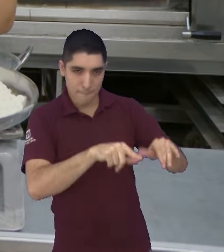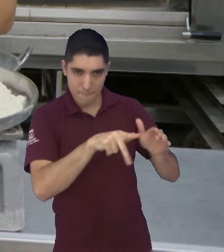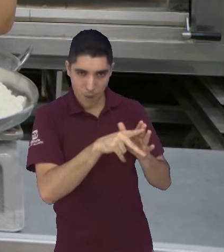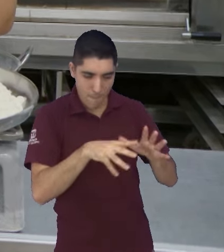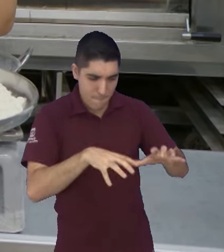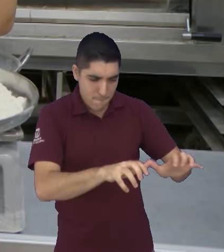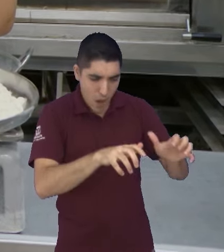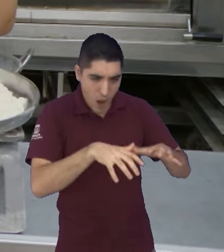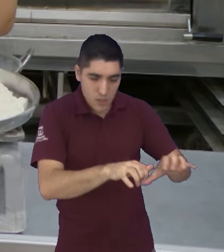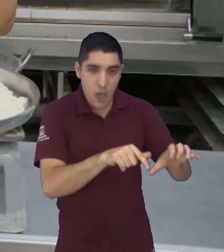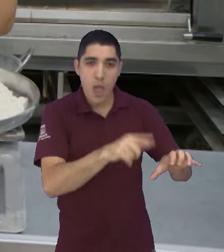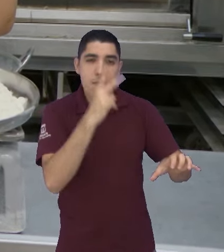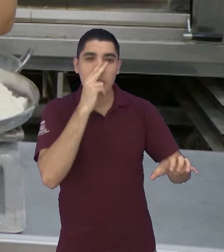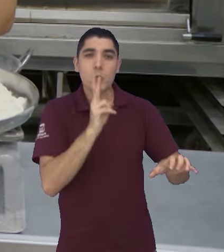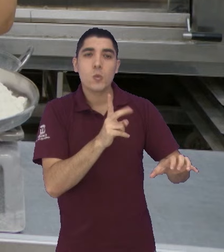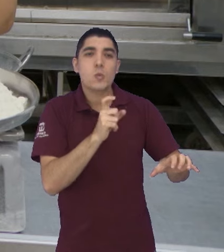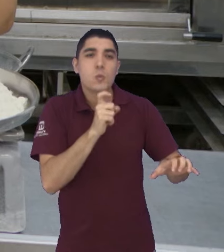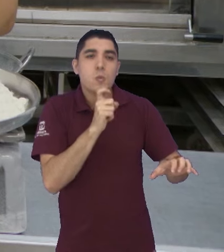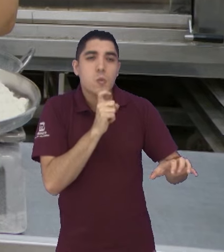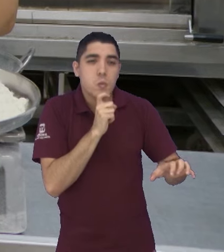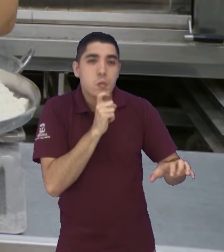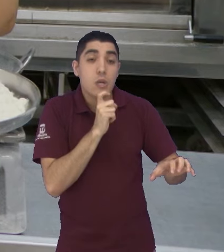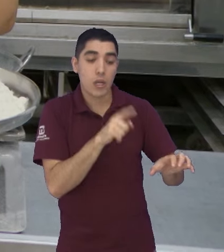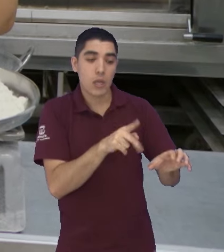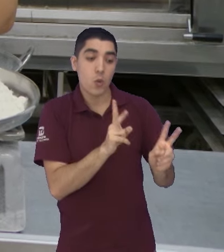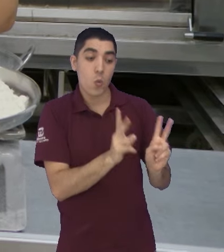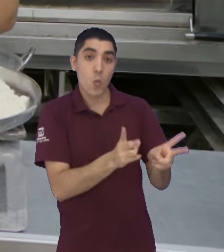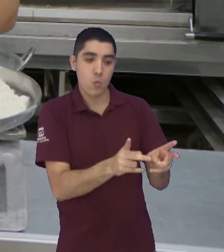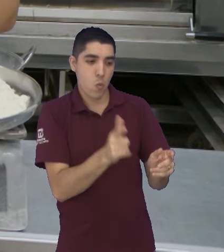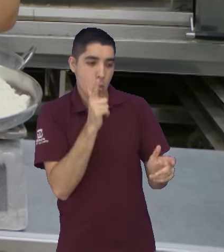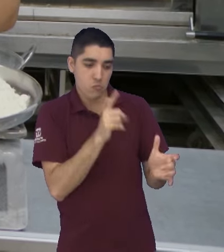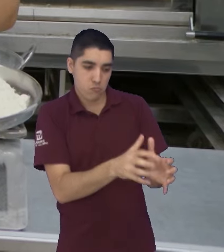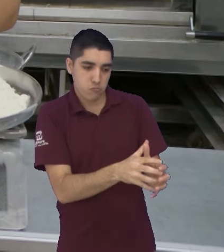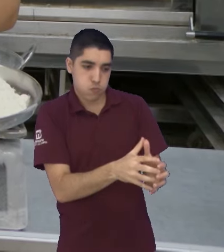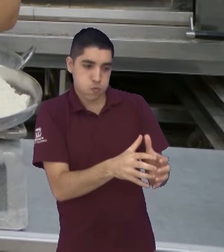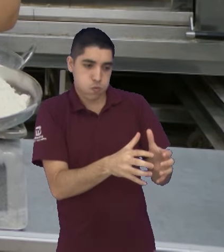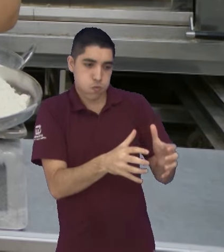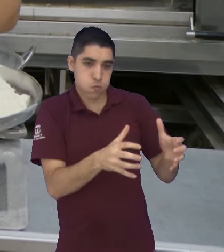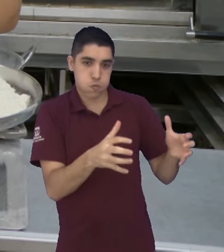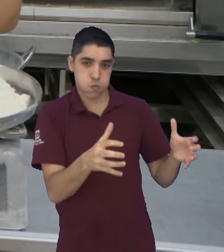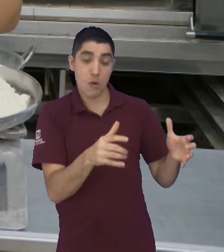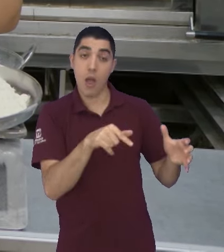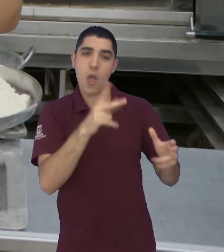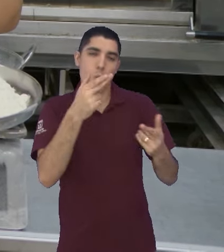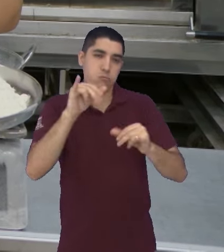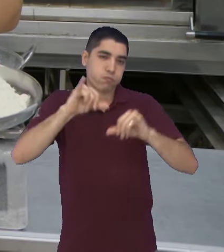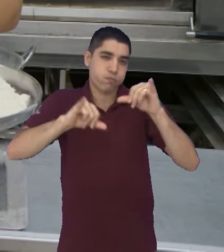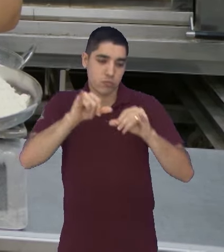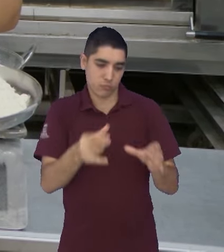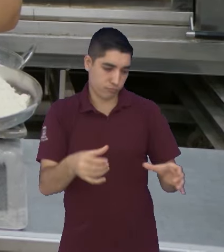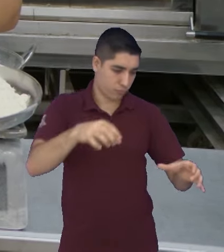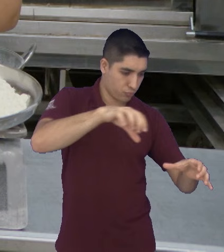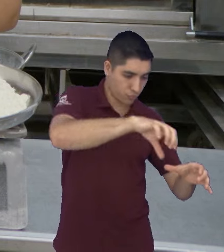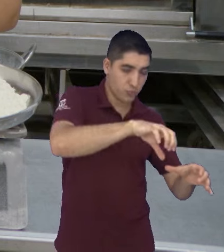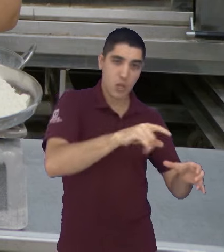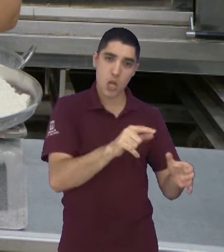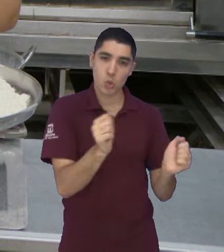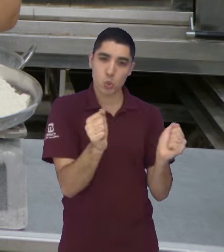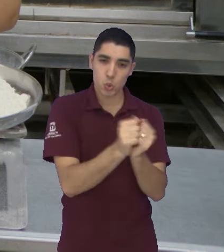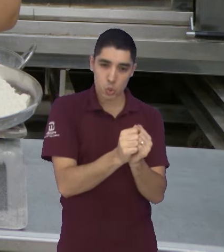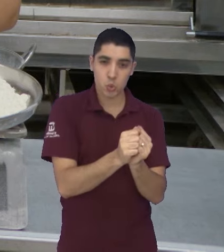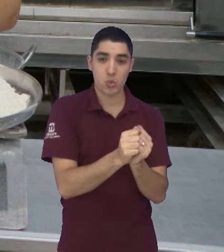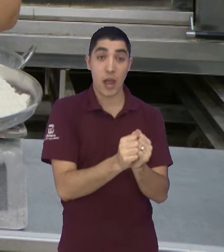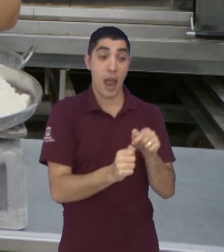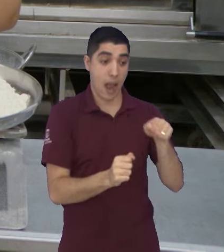e permanecer o padrão normal de crescimento dele, entendeu? Então ele vai, você vai colocar o melhorador, esse